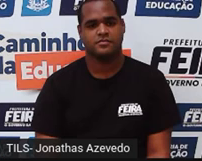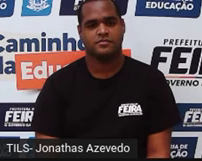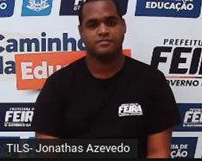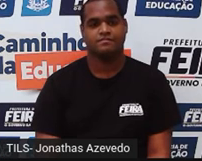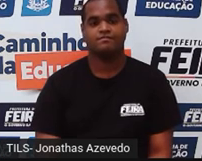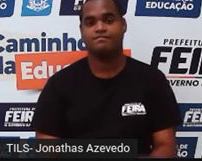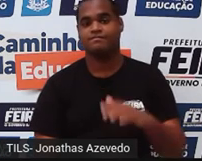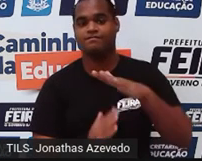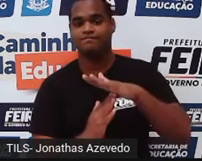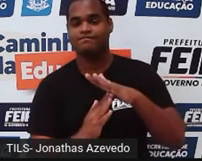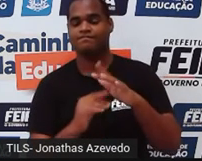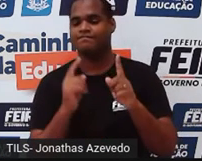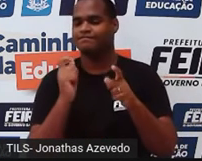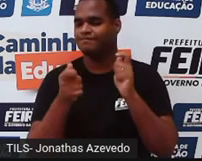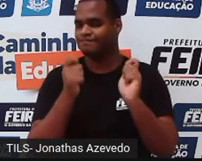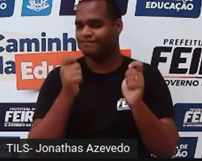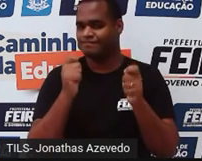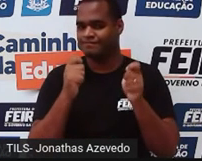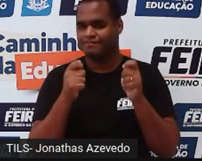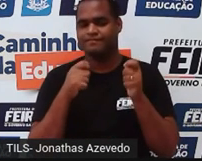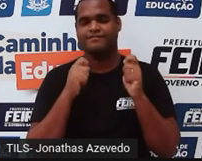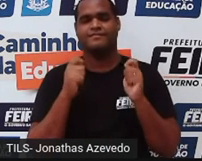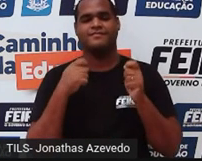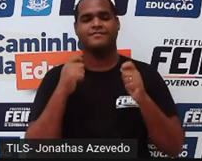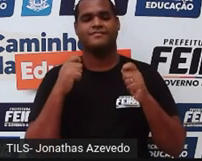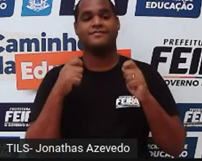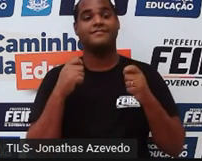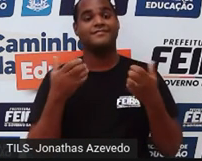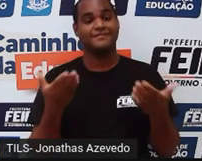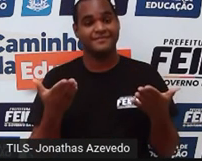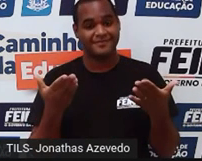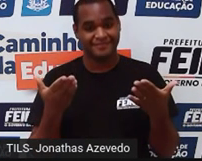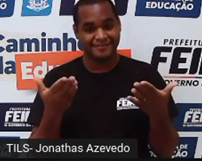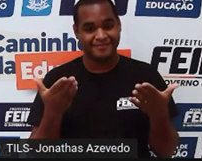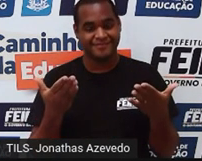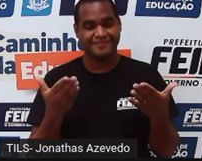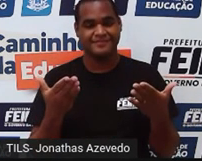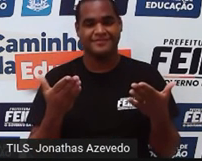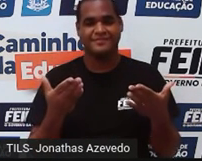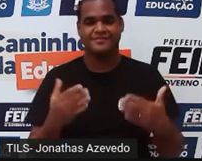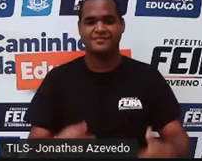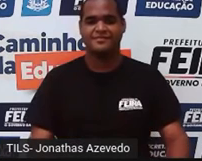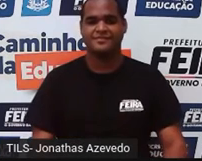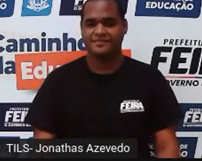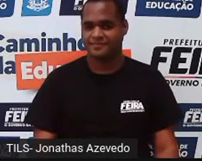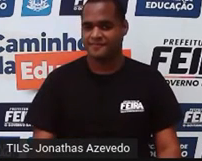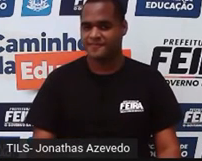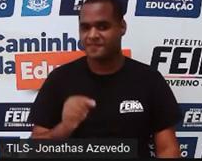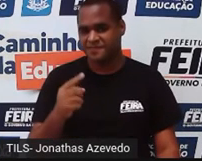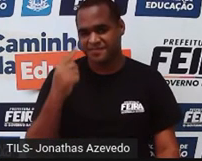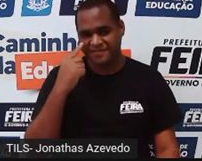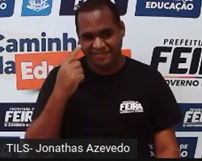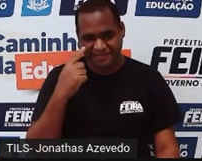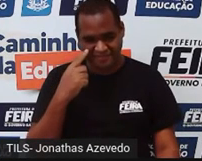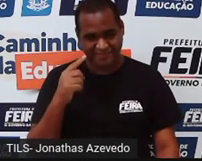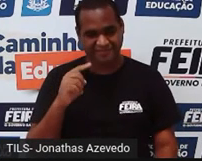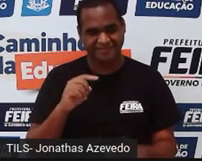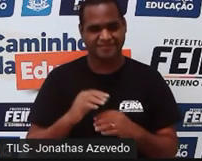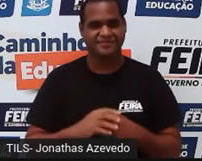Tempo, que rufem os tambores e dessa vez, um pouco mais longo, né?